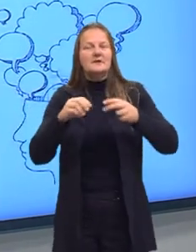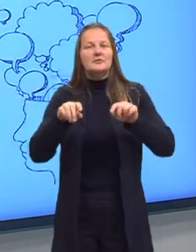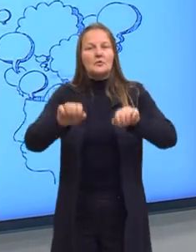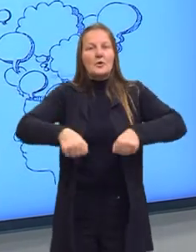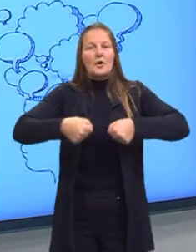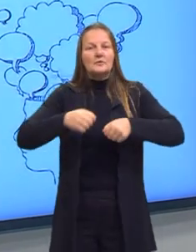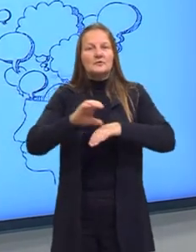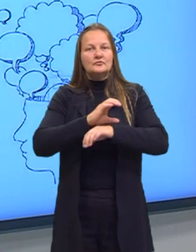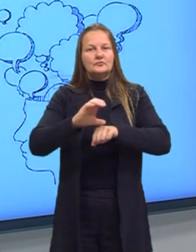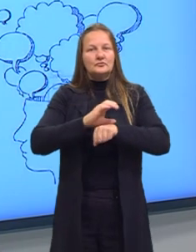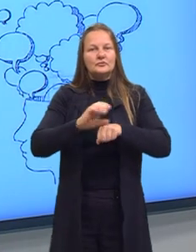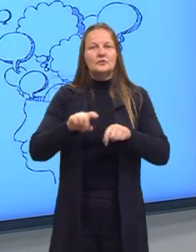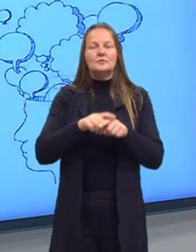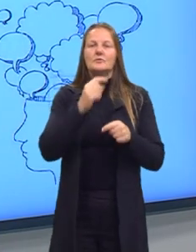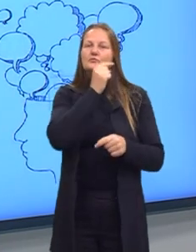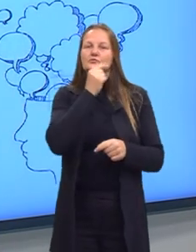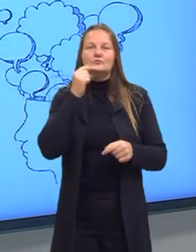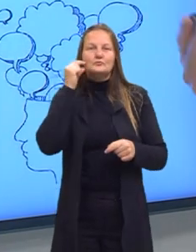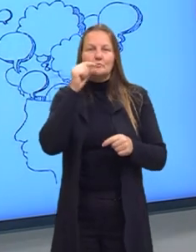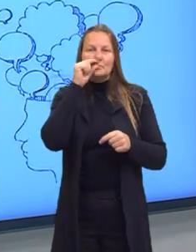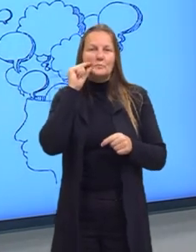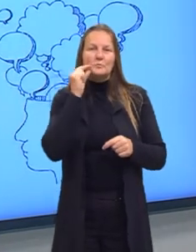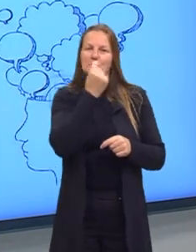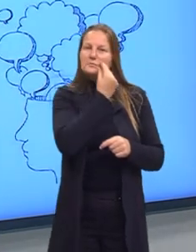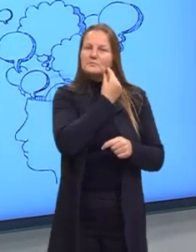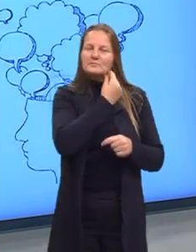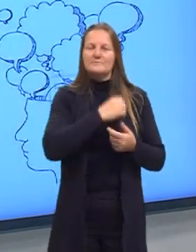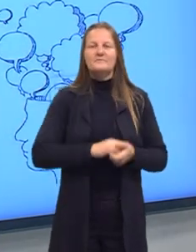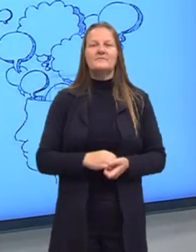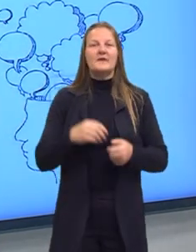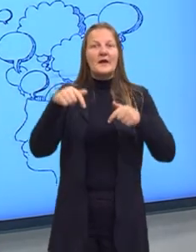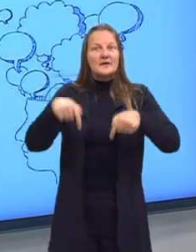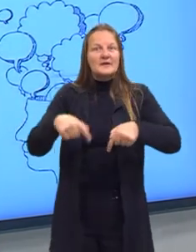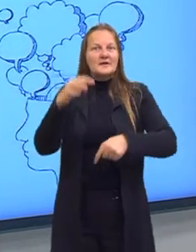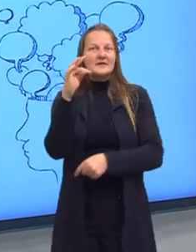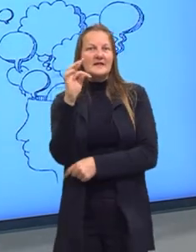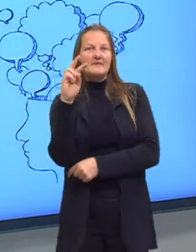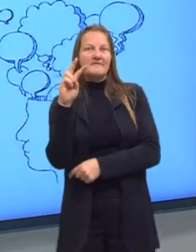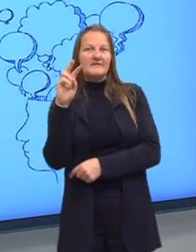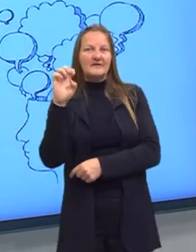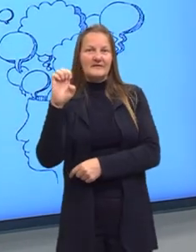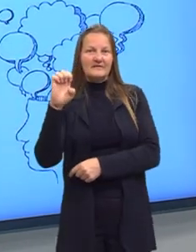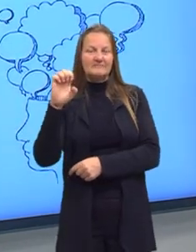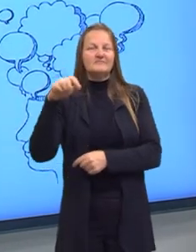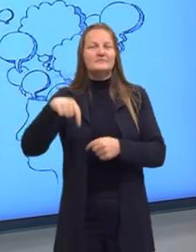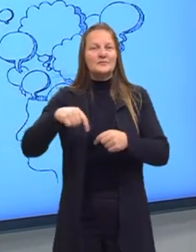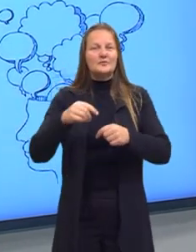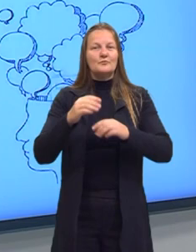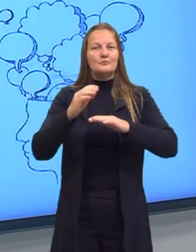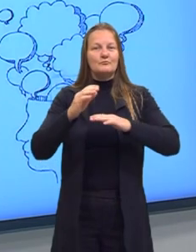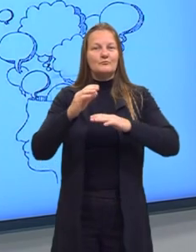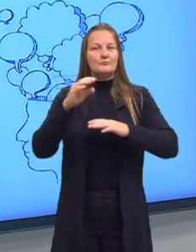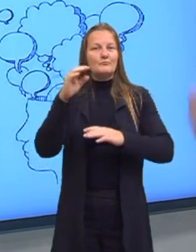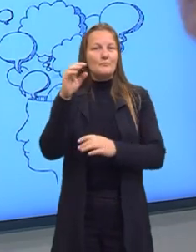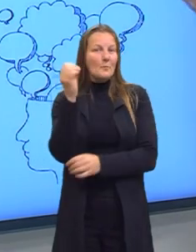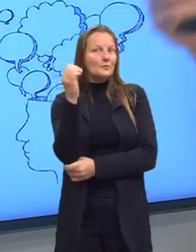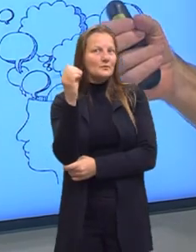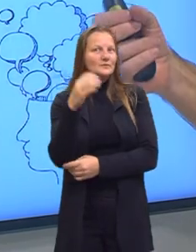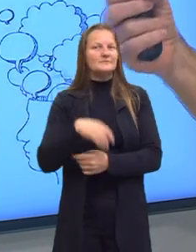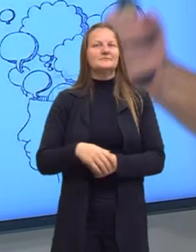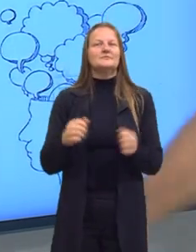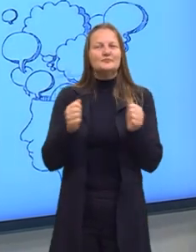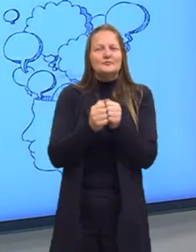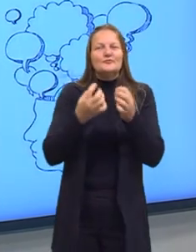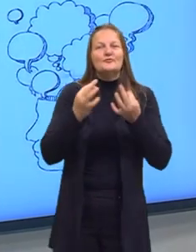e estou usando o cavanhaque hoje também. Estou aqui nos estudos da TVE em Porto Alegre, junto com todo o pessoal da equipe técnica e também